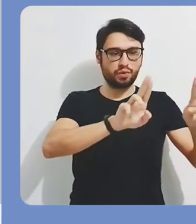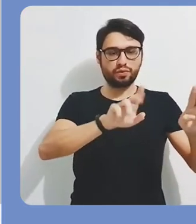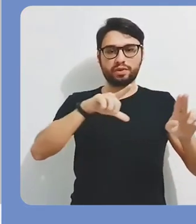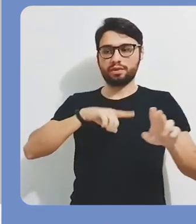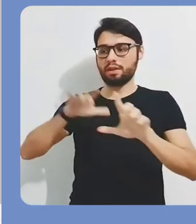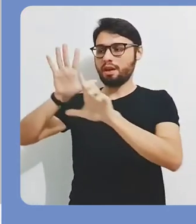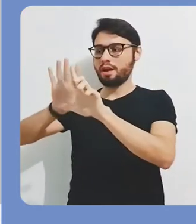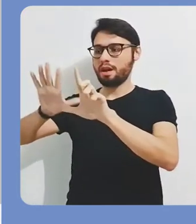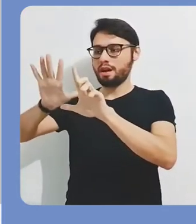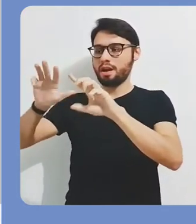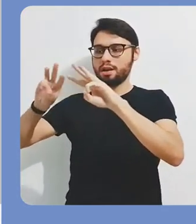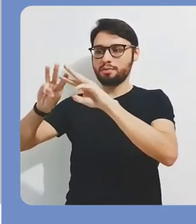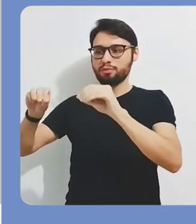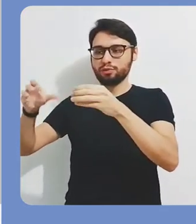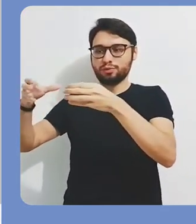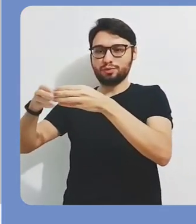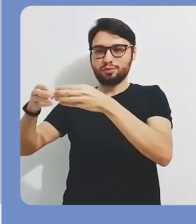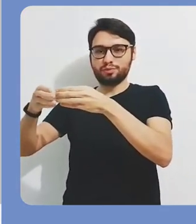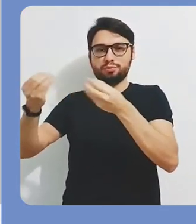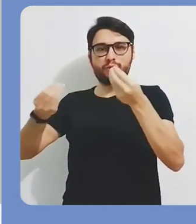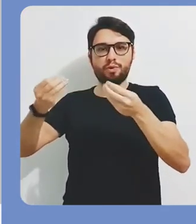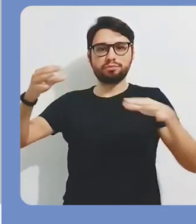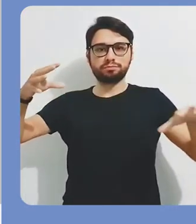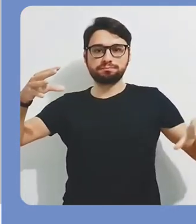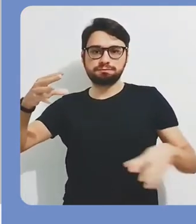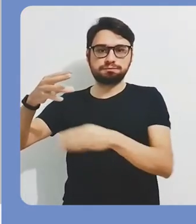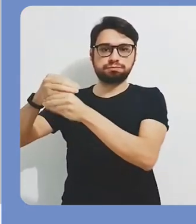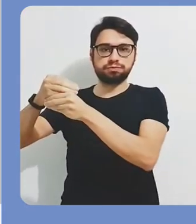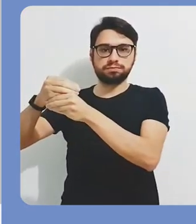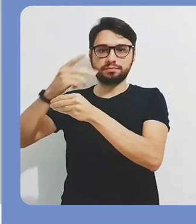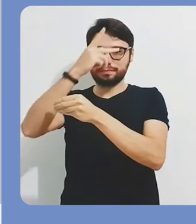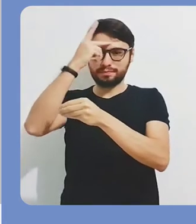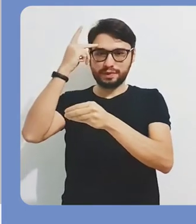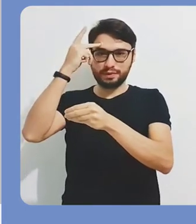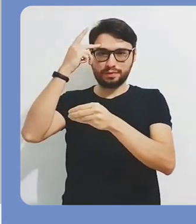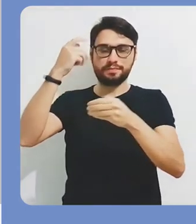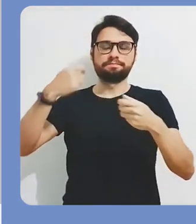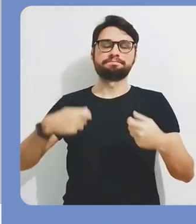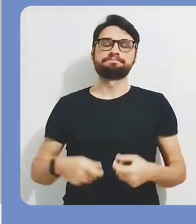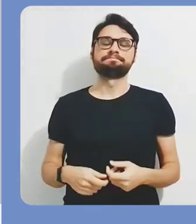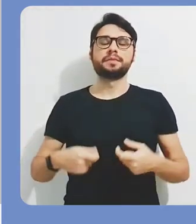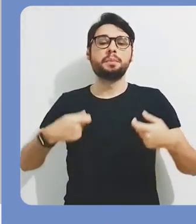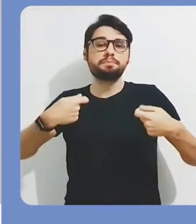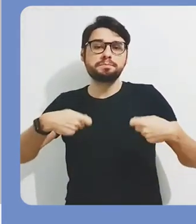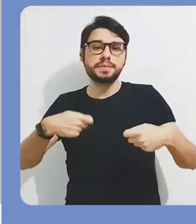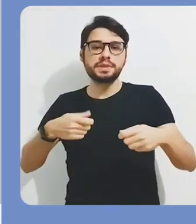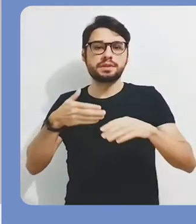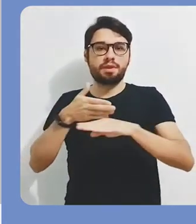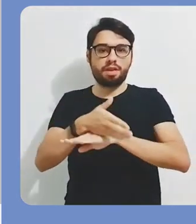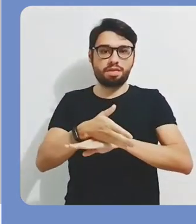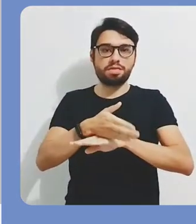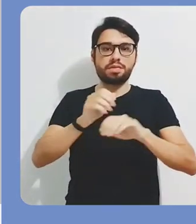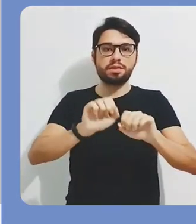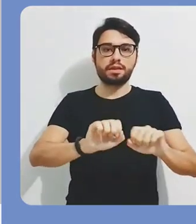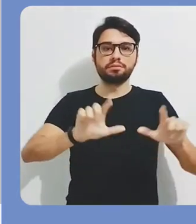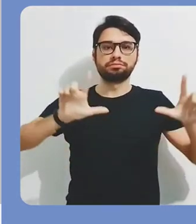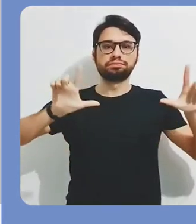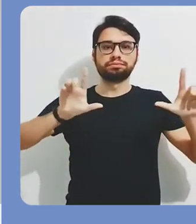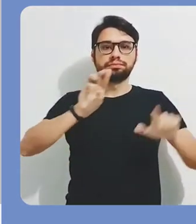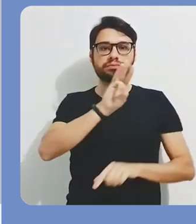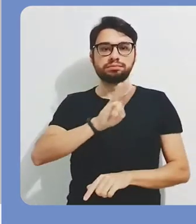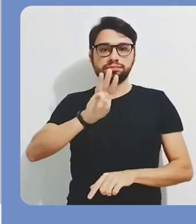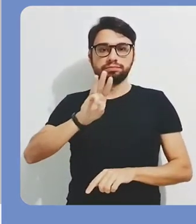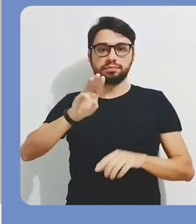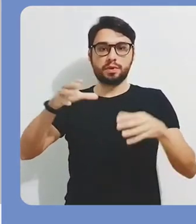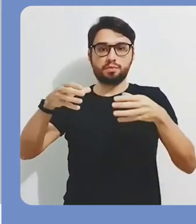dentro da plataforma Inscrições UFSC para o seu Moodle Grupos. Você deve acessar a página grupos.moodle